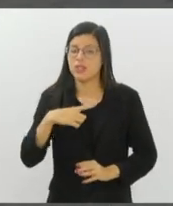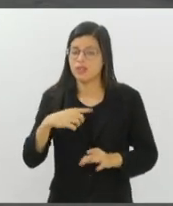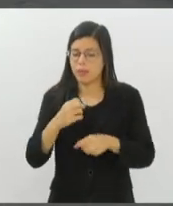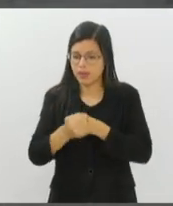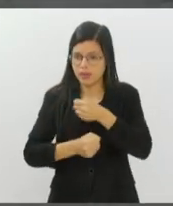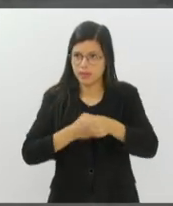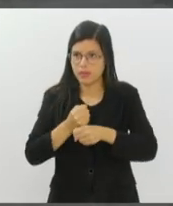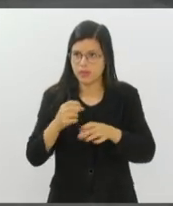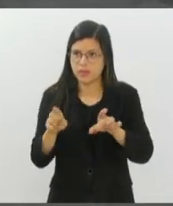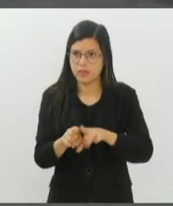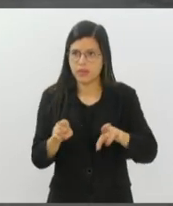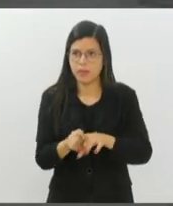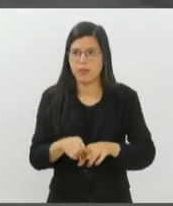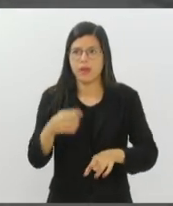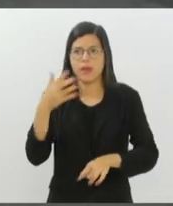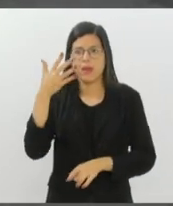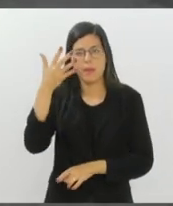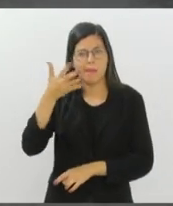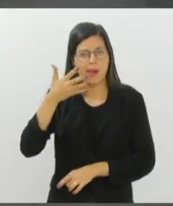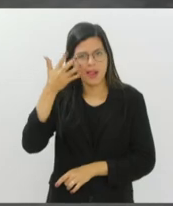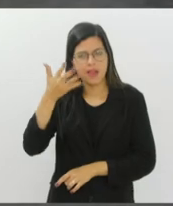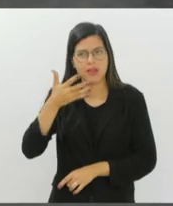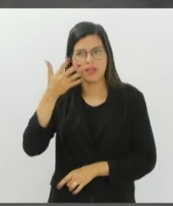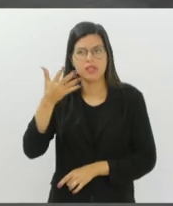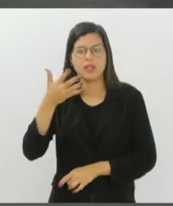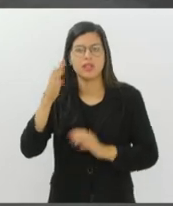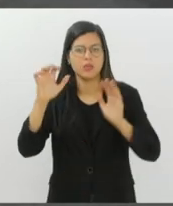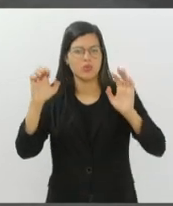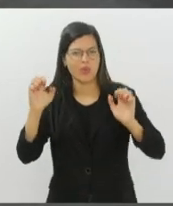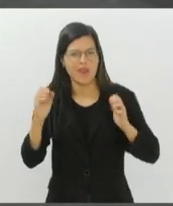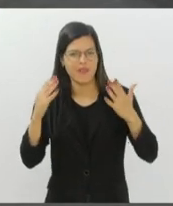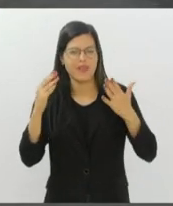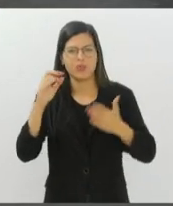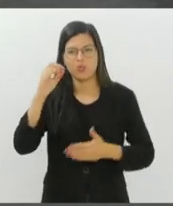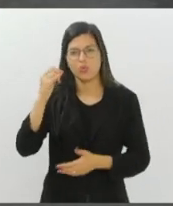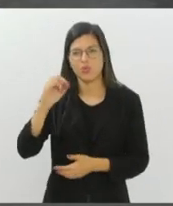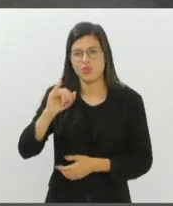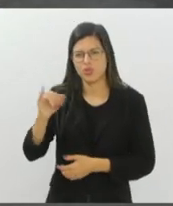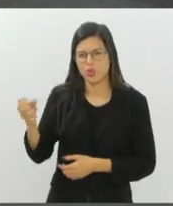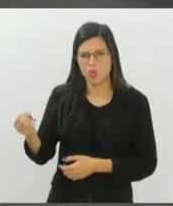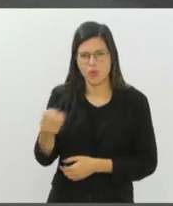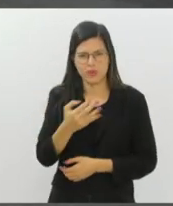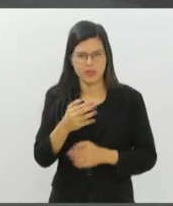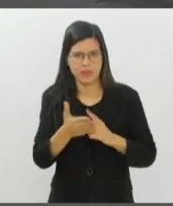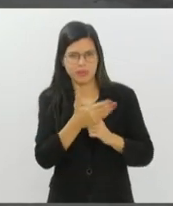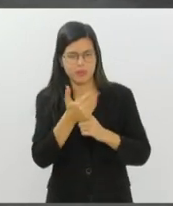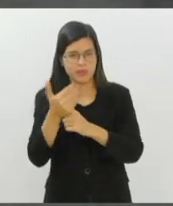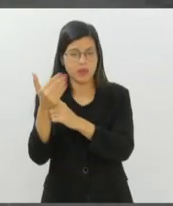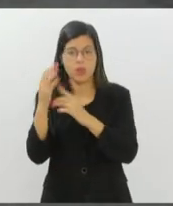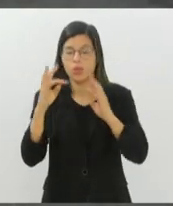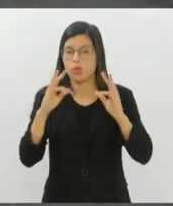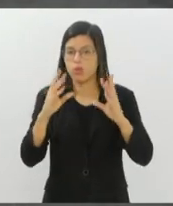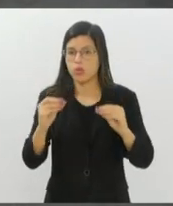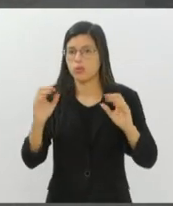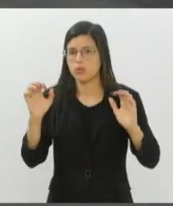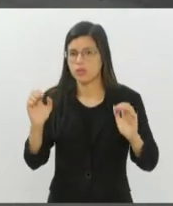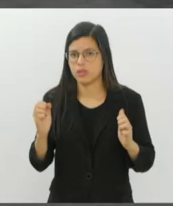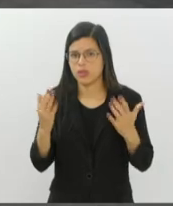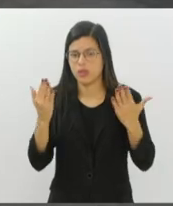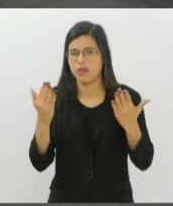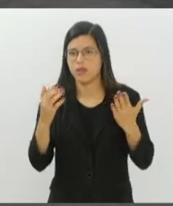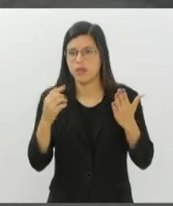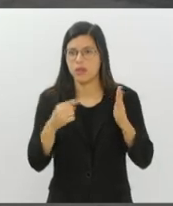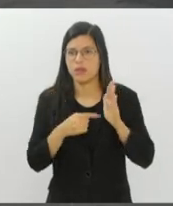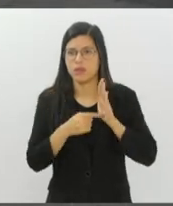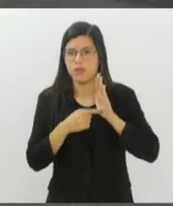palestrando no South by Southwest, que é um evento de inovação e tecnologia. E em todos esses eventos, vendo o caráter de